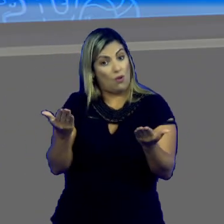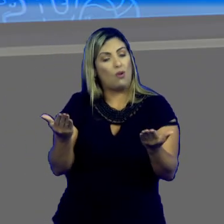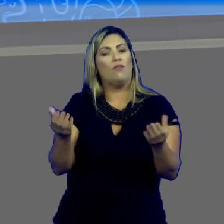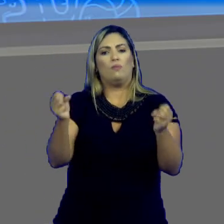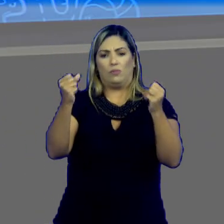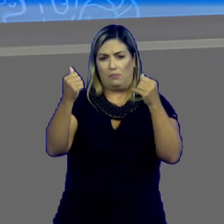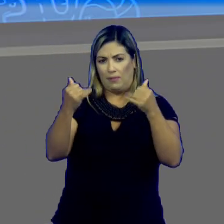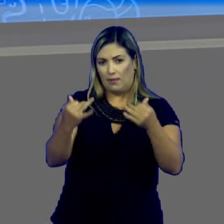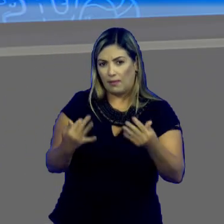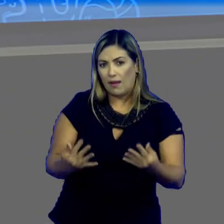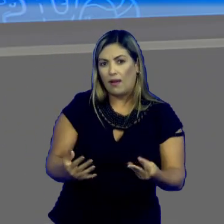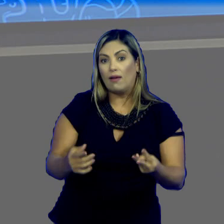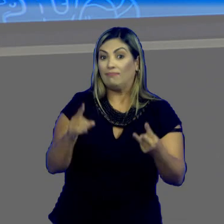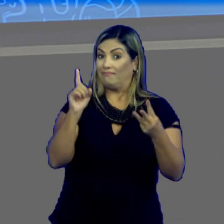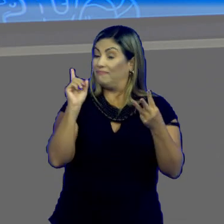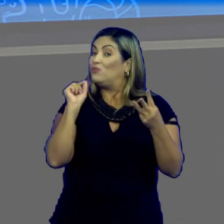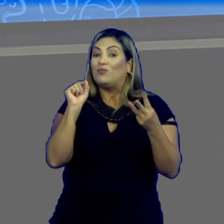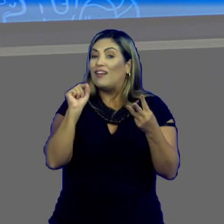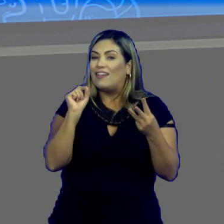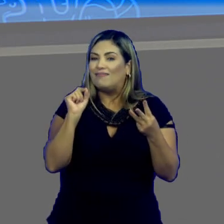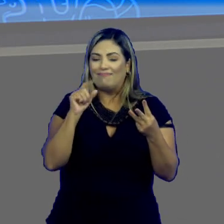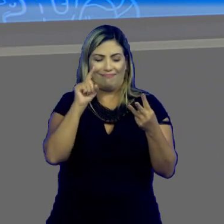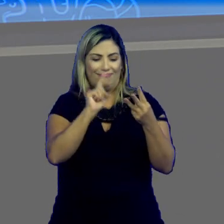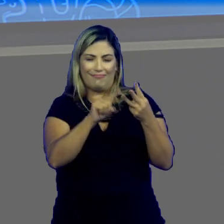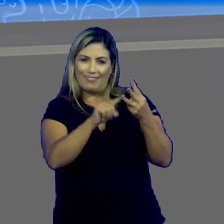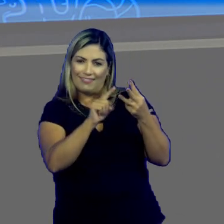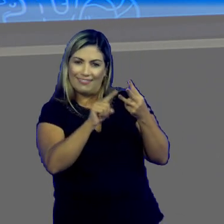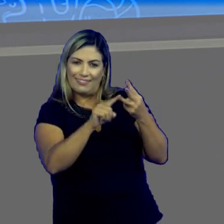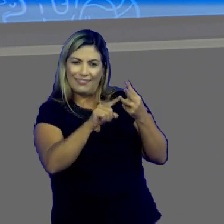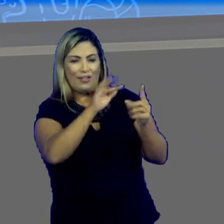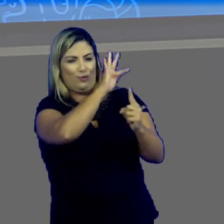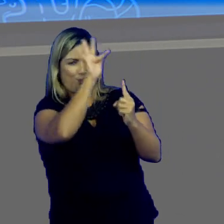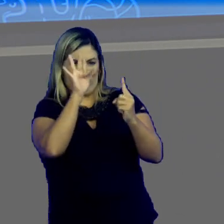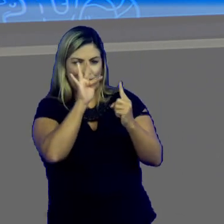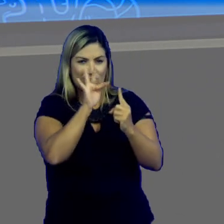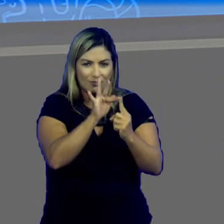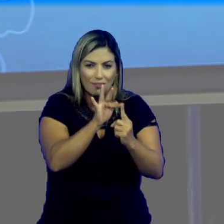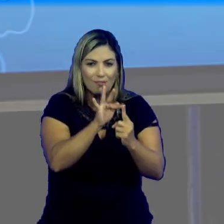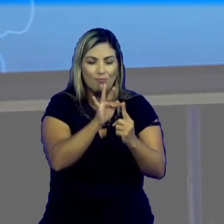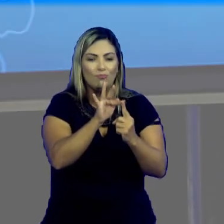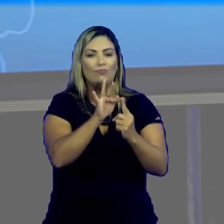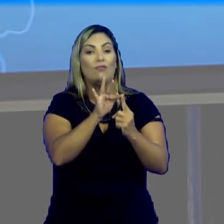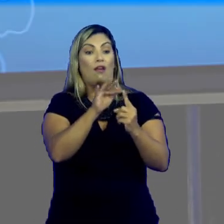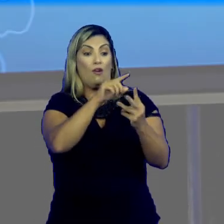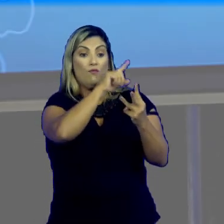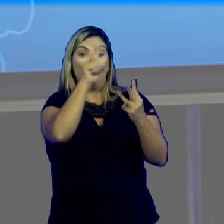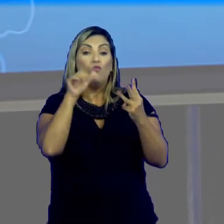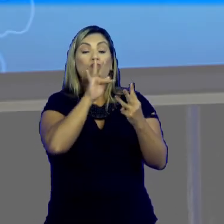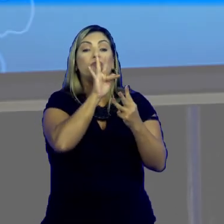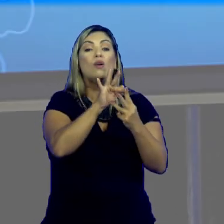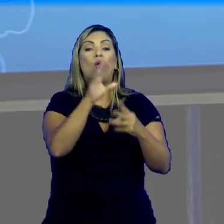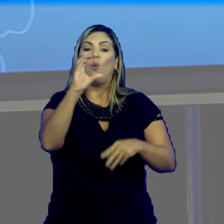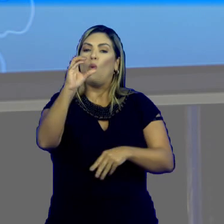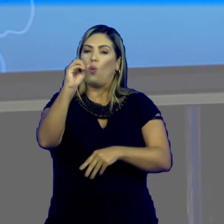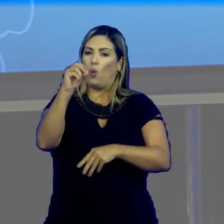falar da nossa terceira função. É a função